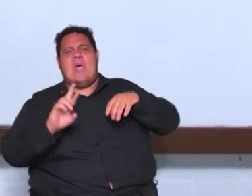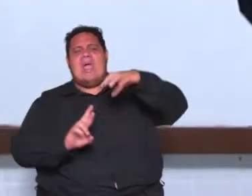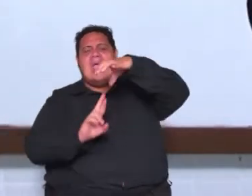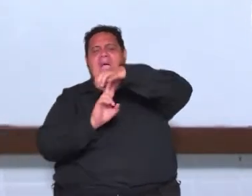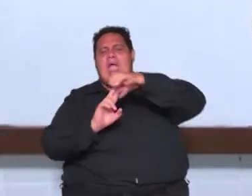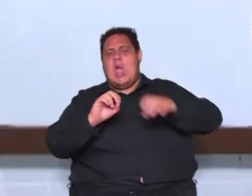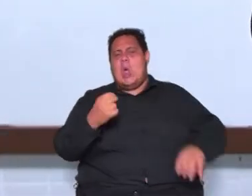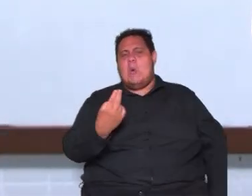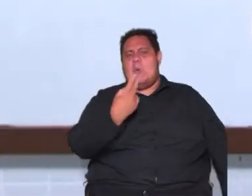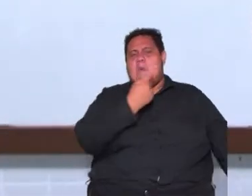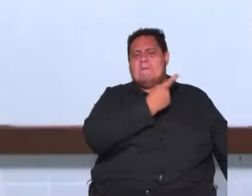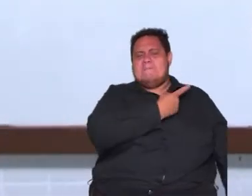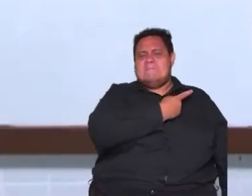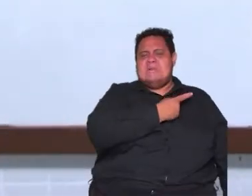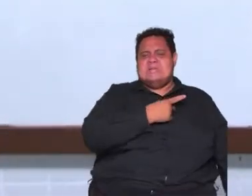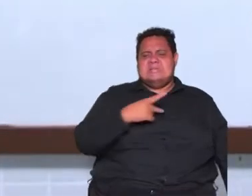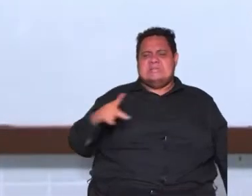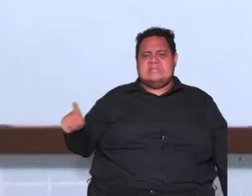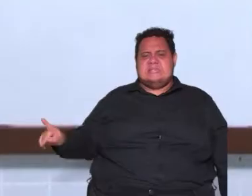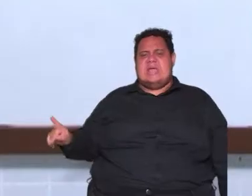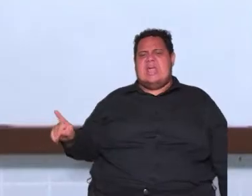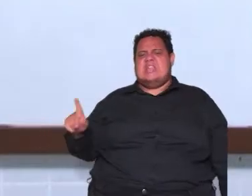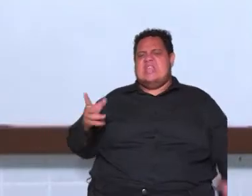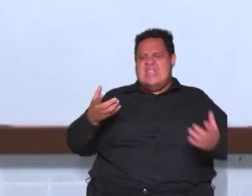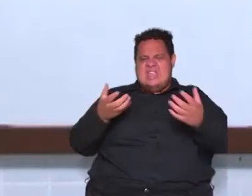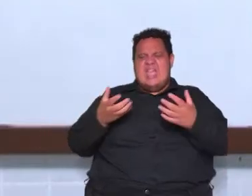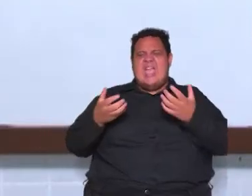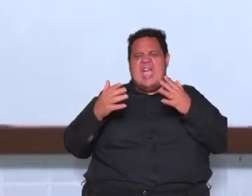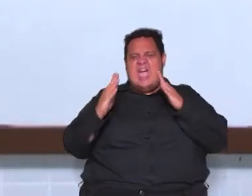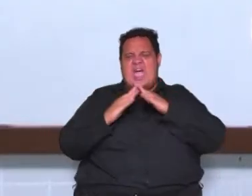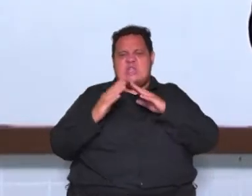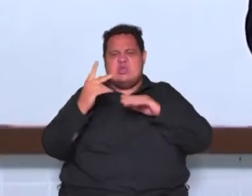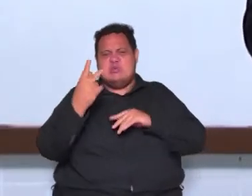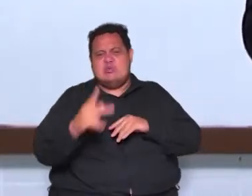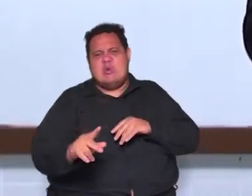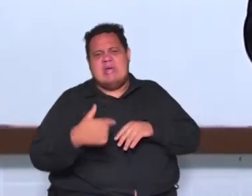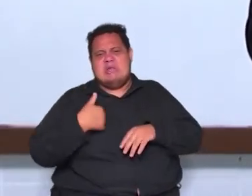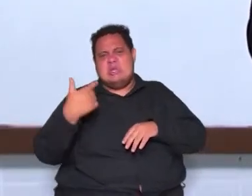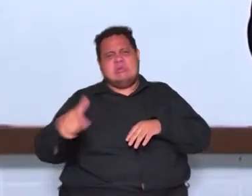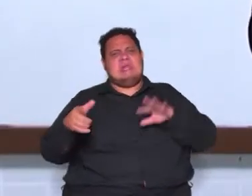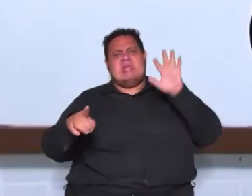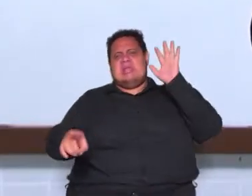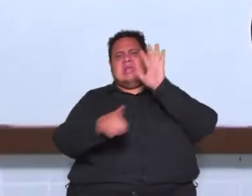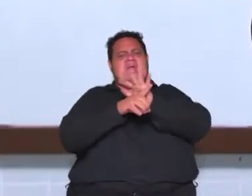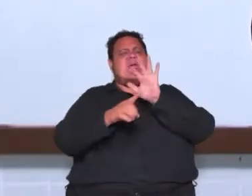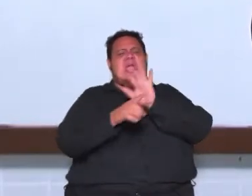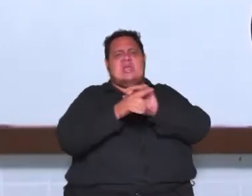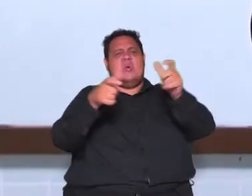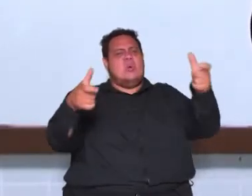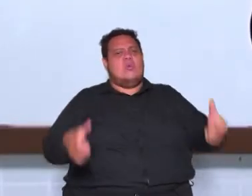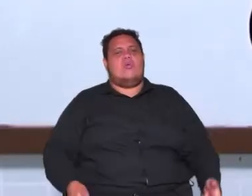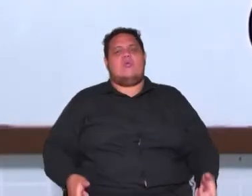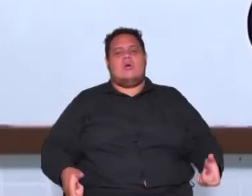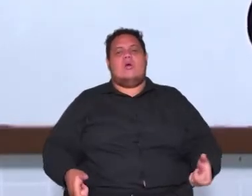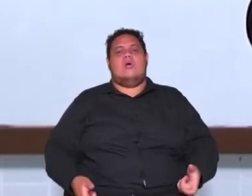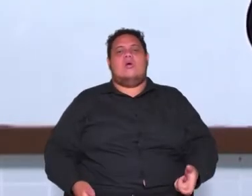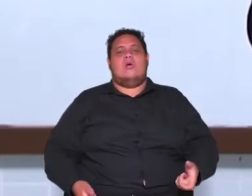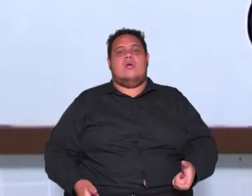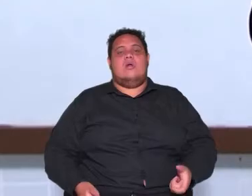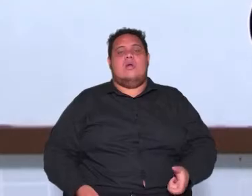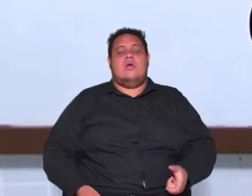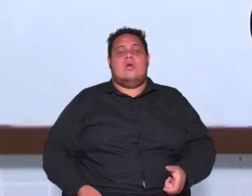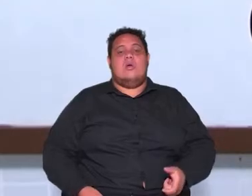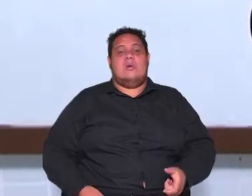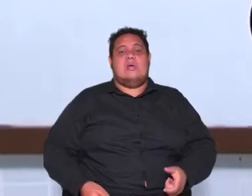for está confiscando a sua casa então você não tinha o direito à propriedade propriedade era do